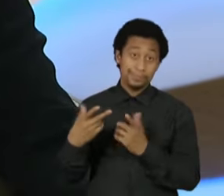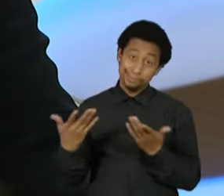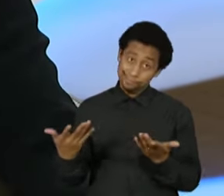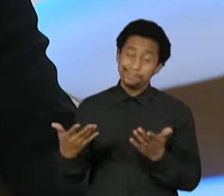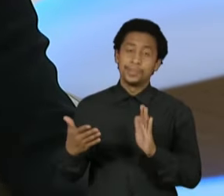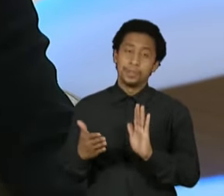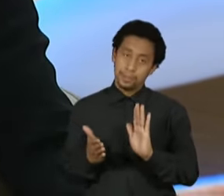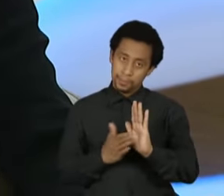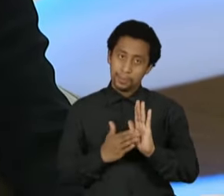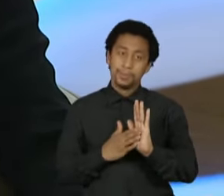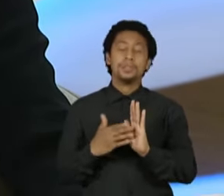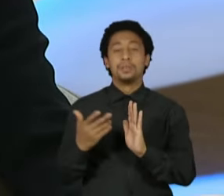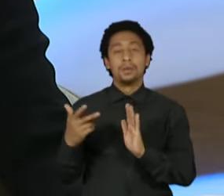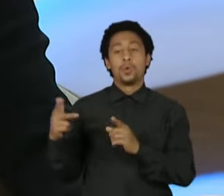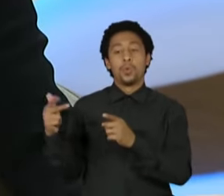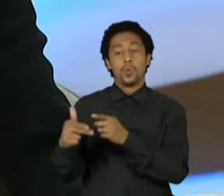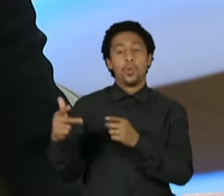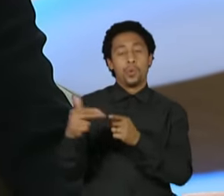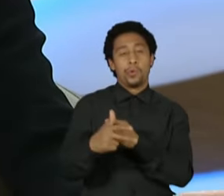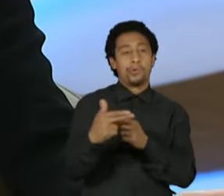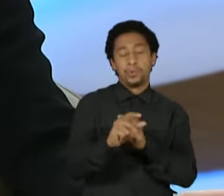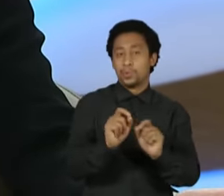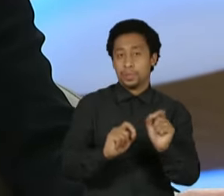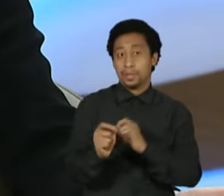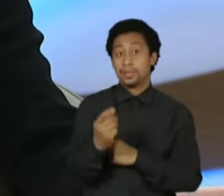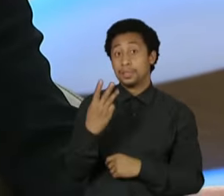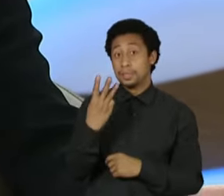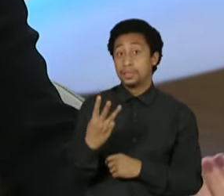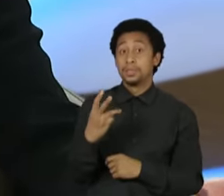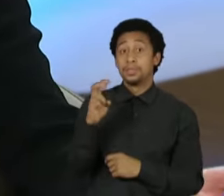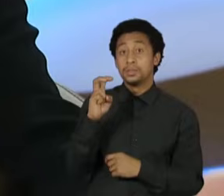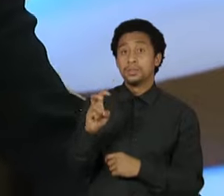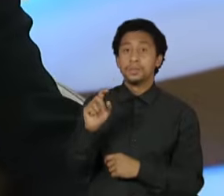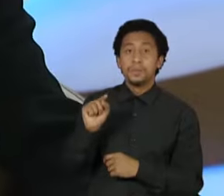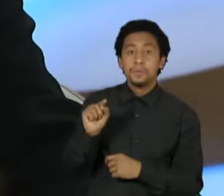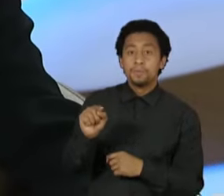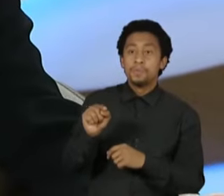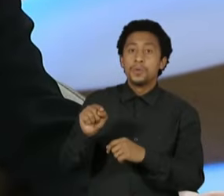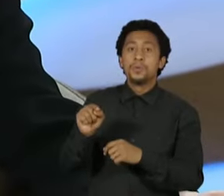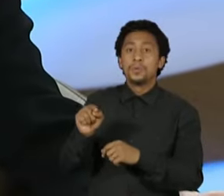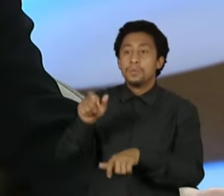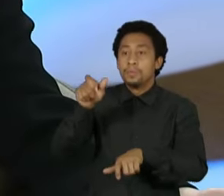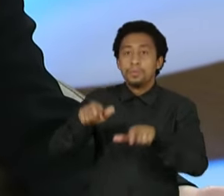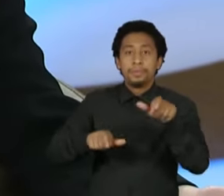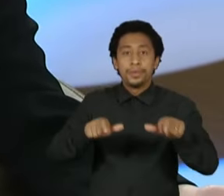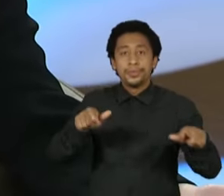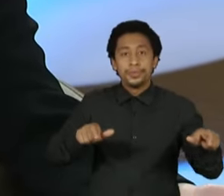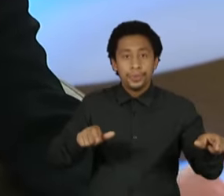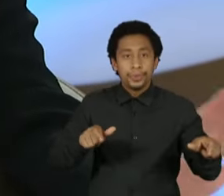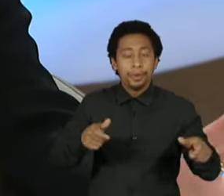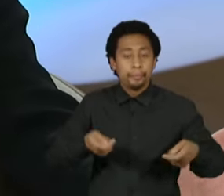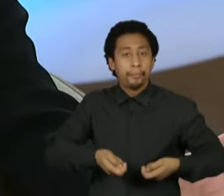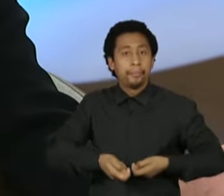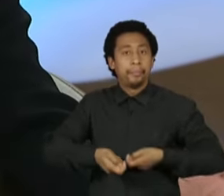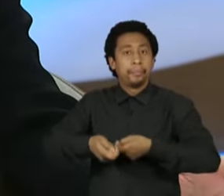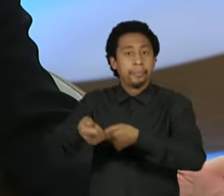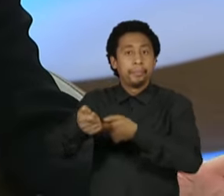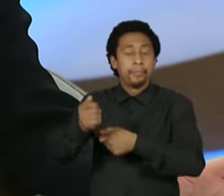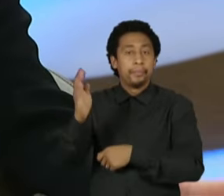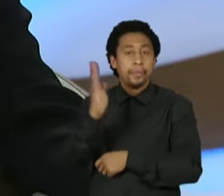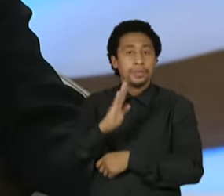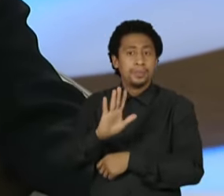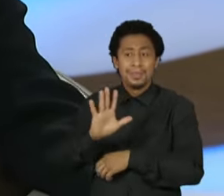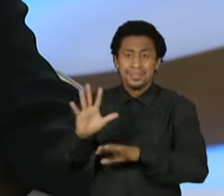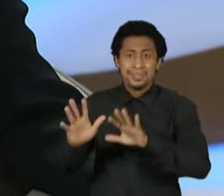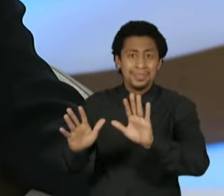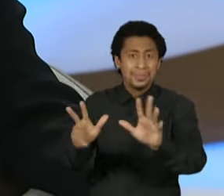então de cortes, 35 mil pessoas já mortas receberam o Auxílio Brasil. Então, alguma coisa de muito